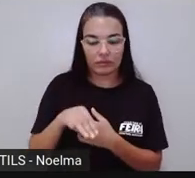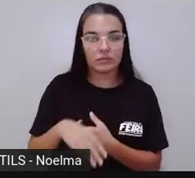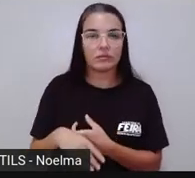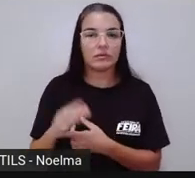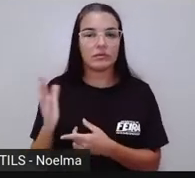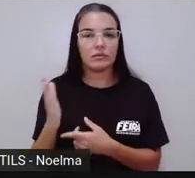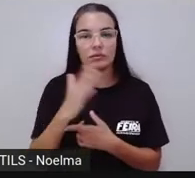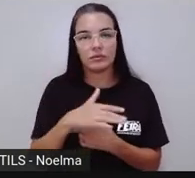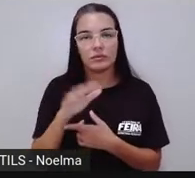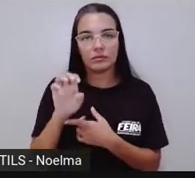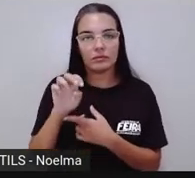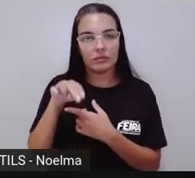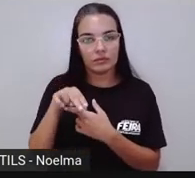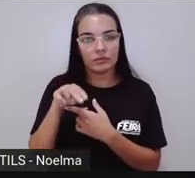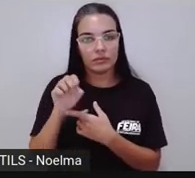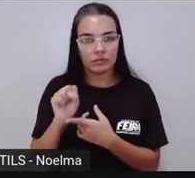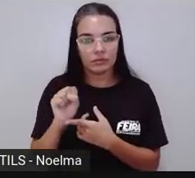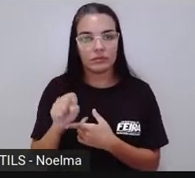Parabéns.